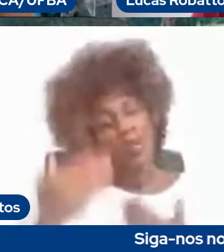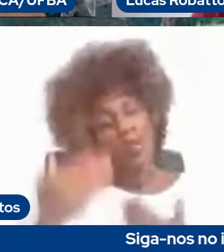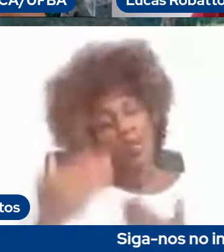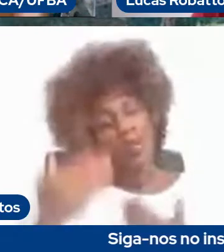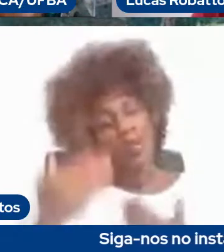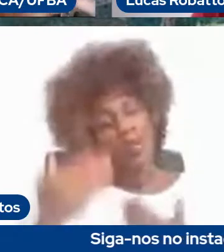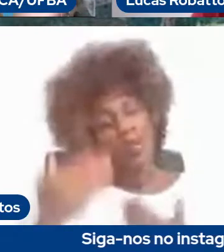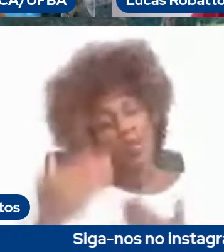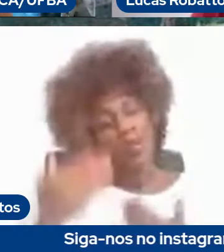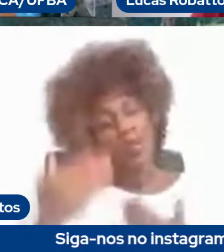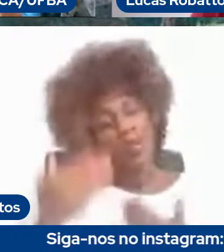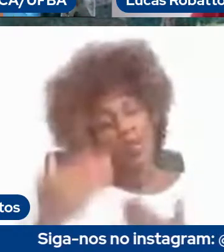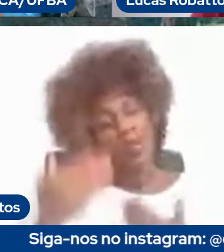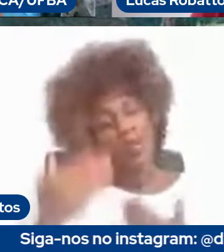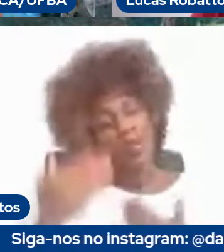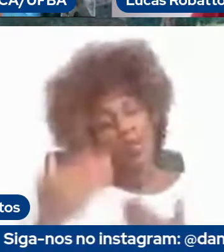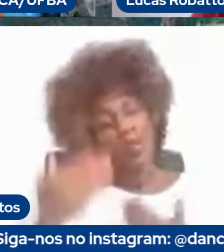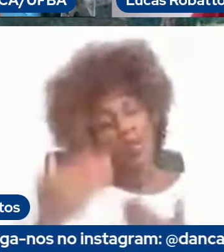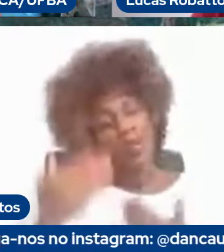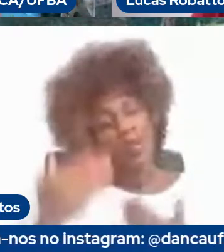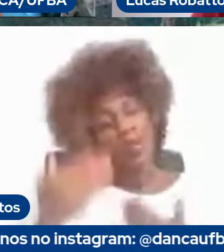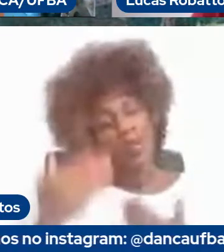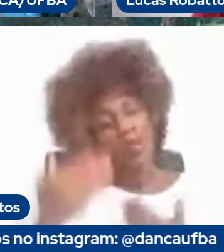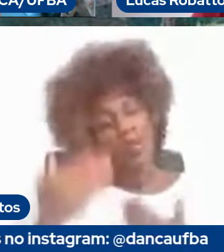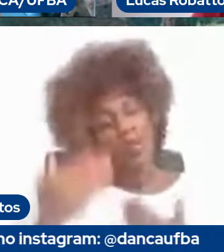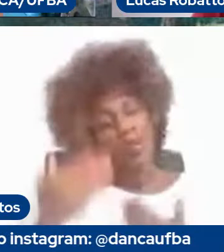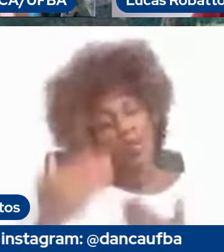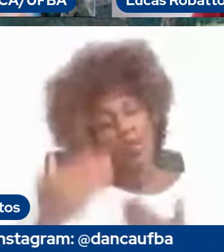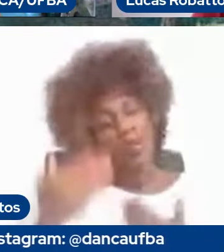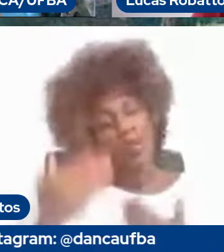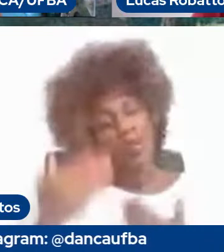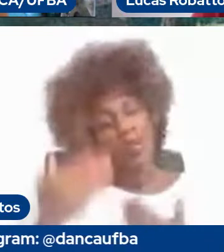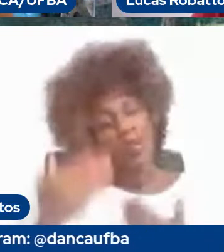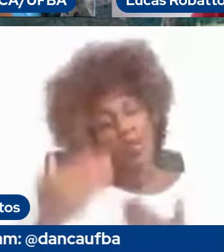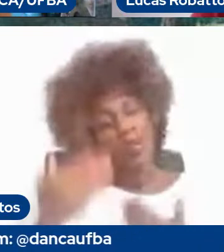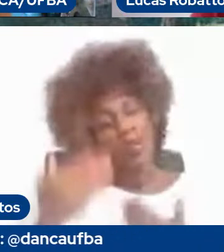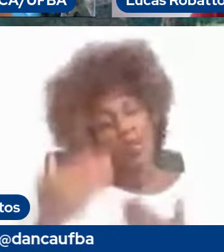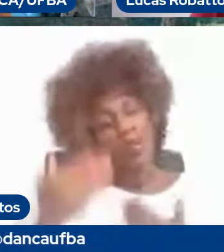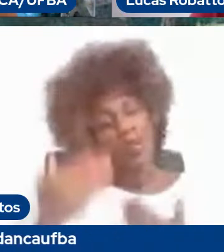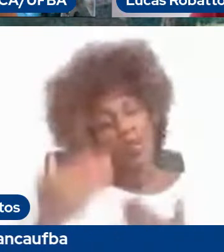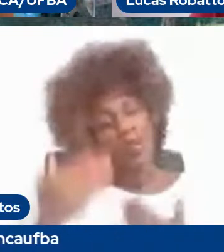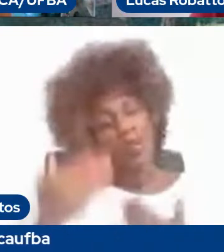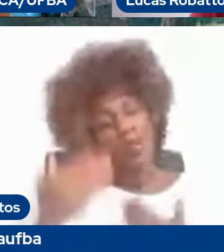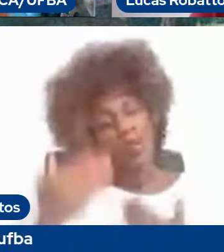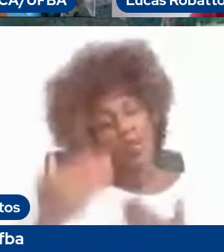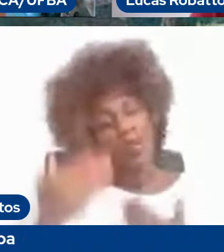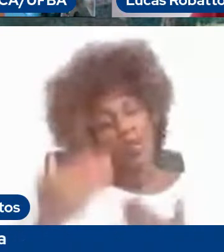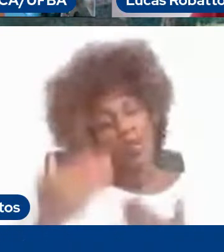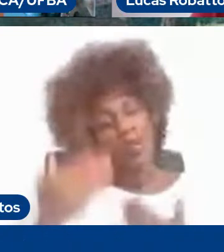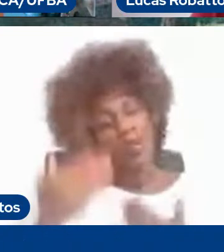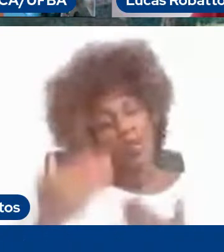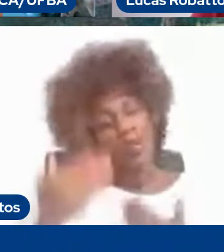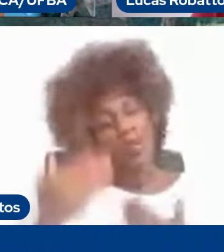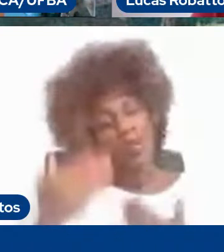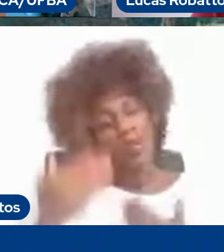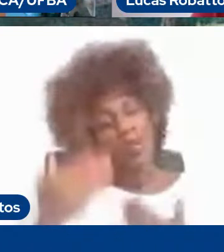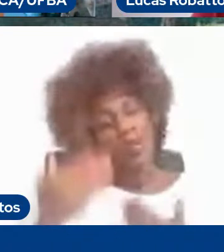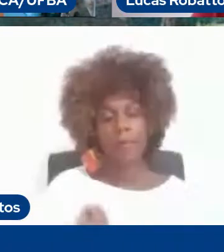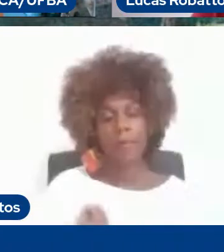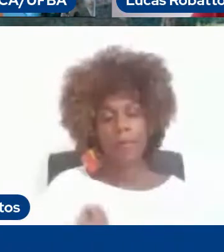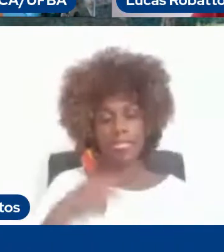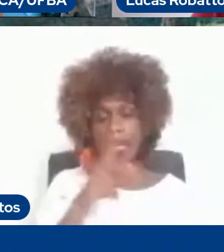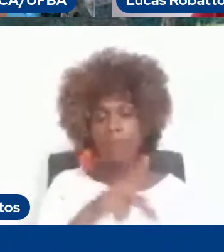nossa primeira palestra aguerrida revolucionária com a presença do professor doutor Lucas Rubato que trouxe